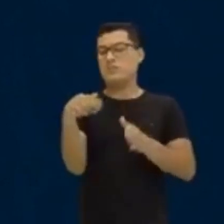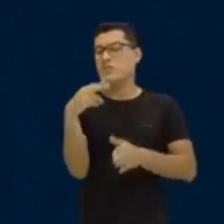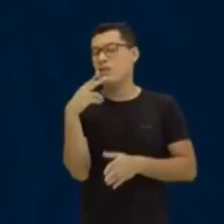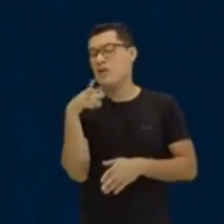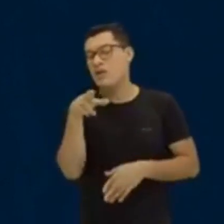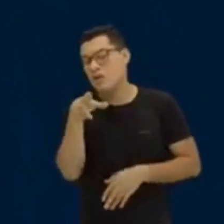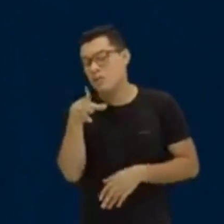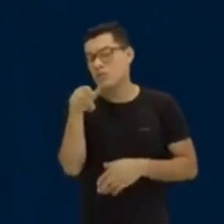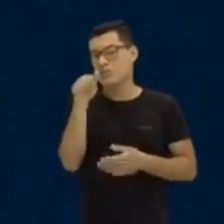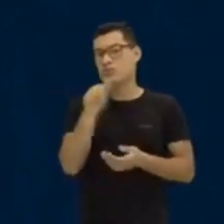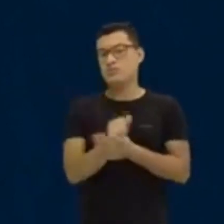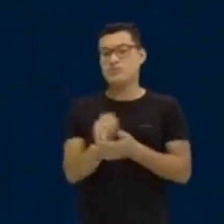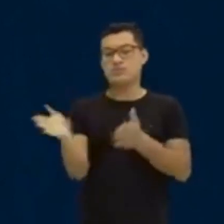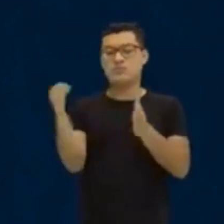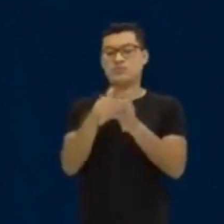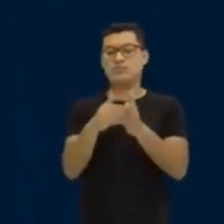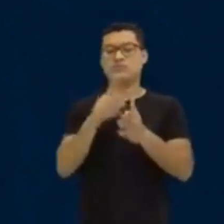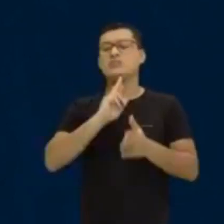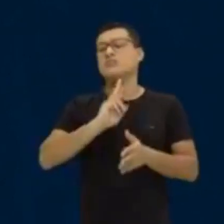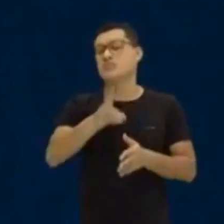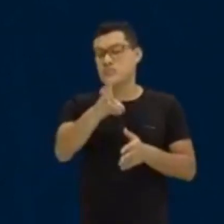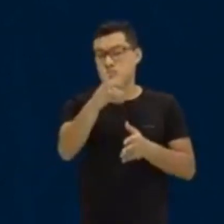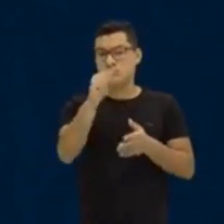exemplo. Vamos continuar.